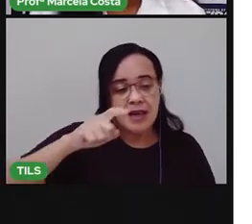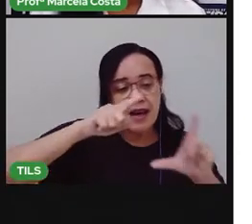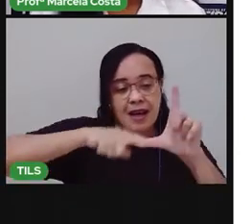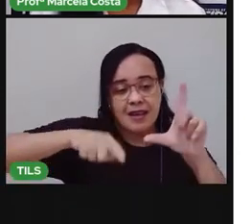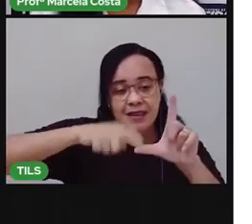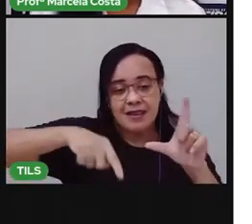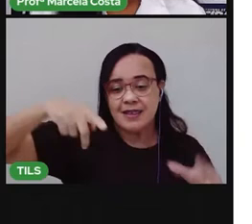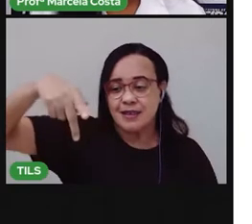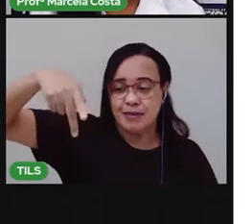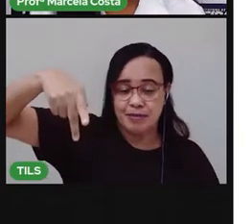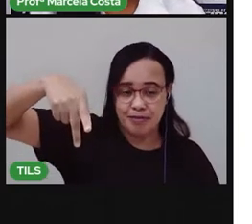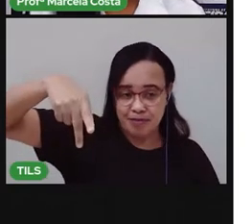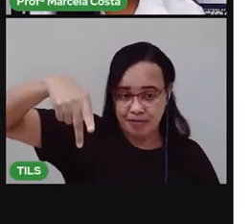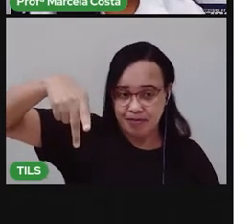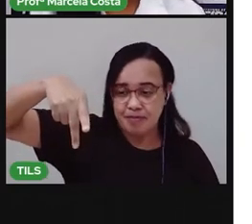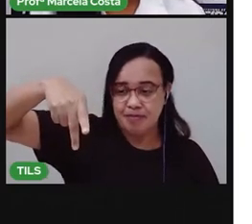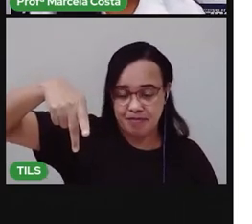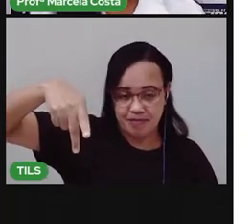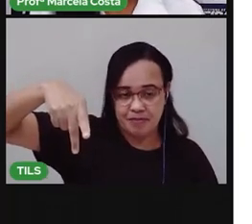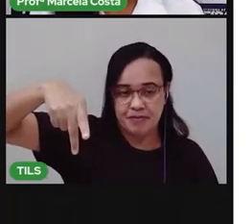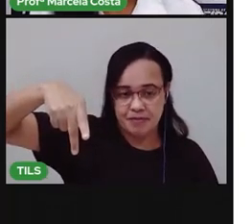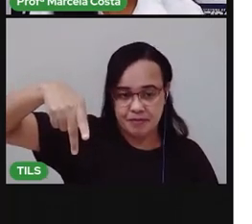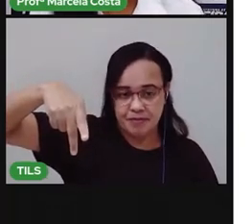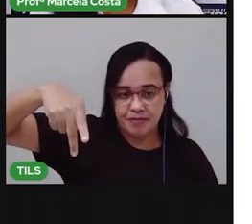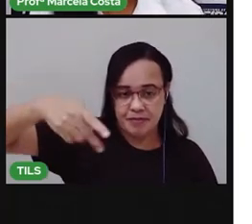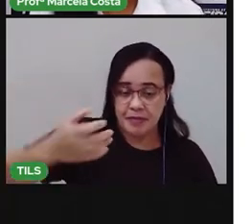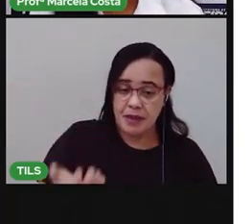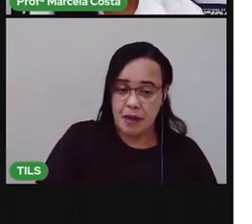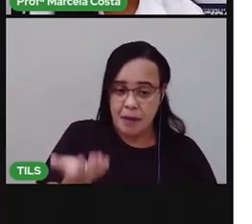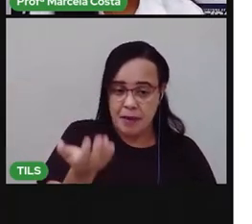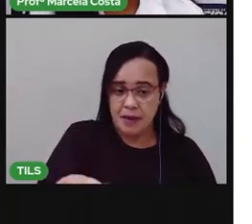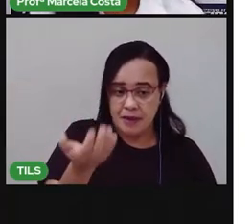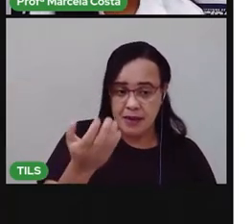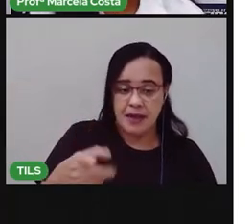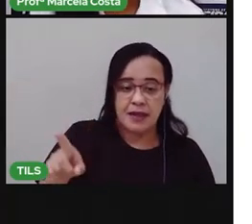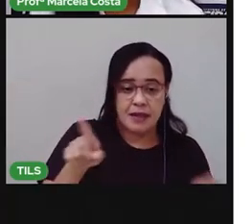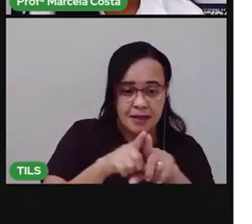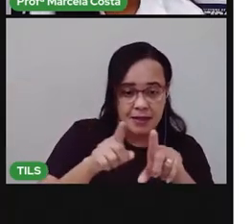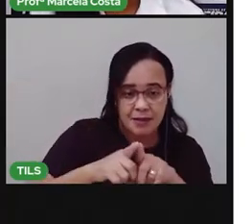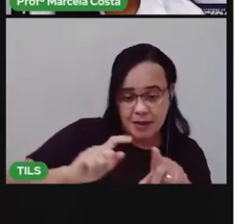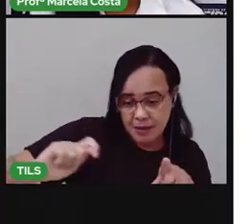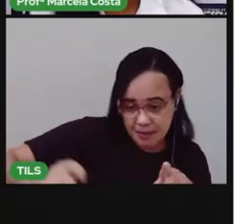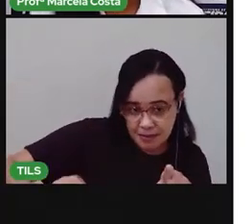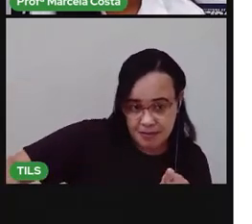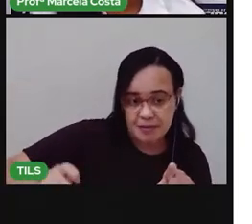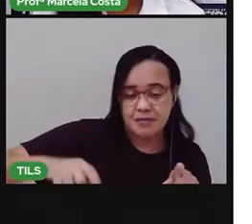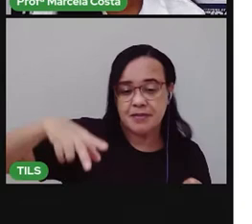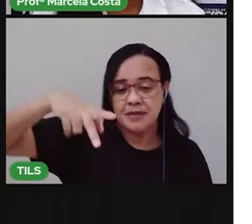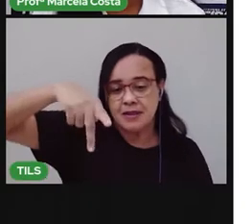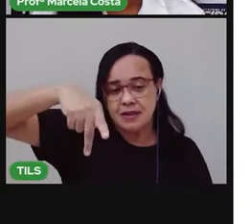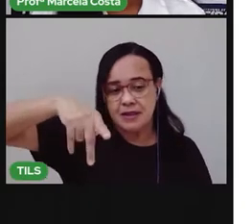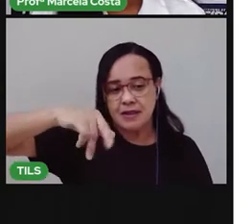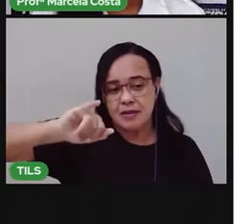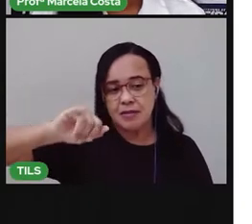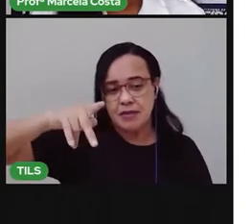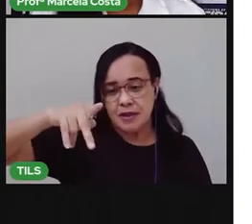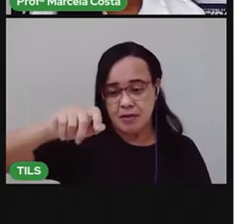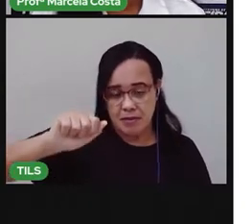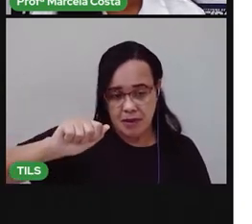pé-teca e tenho a letra P no nome do brinquedo pipa. Ó. Pé-teca,